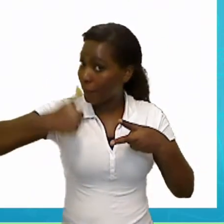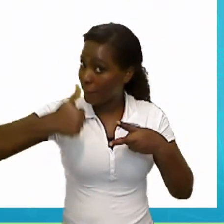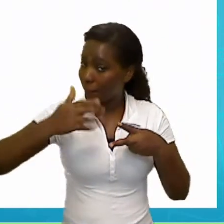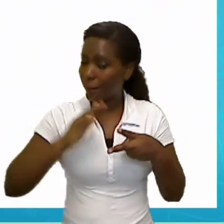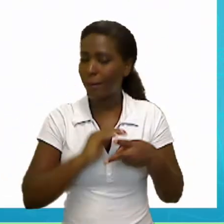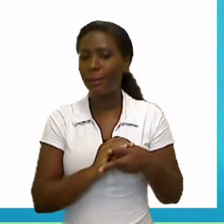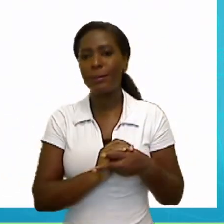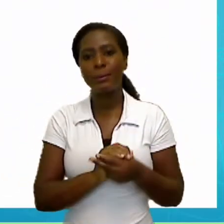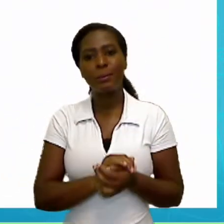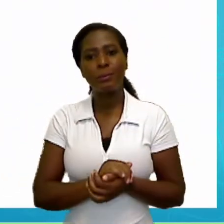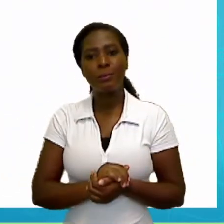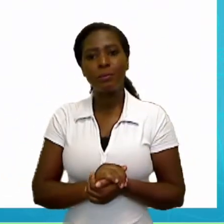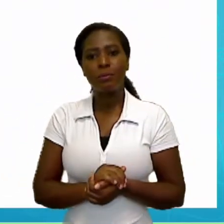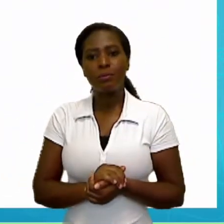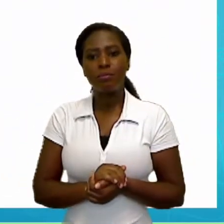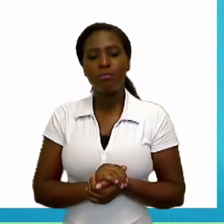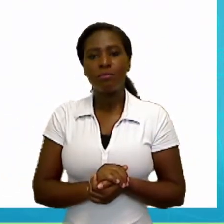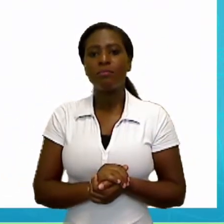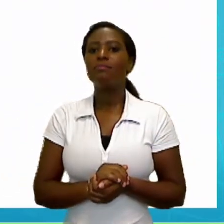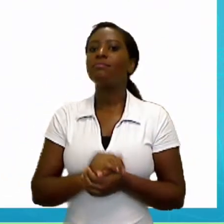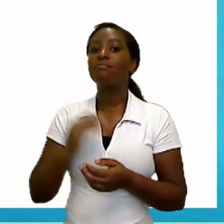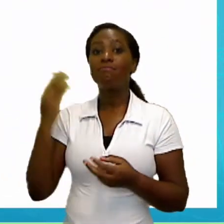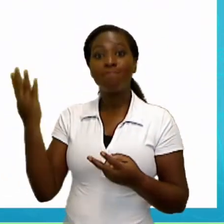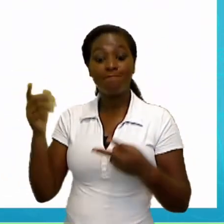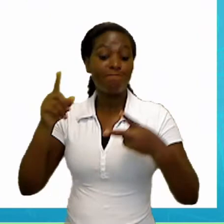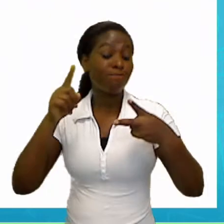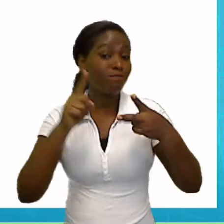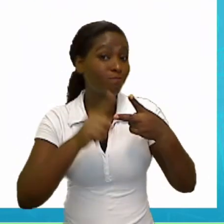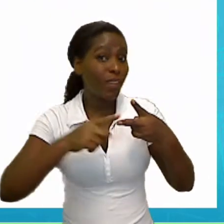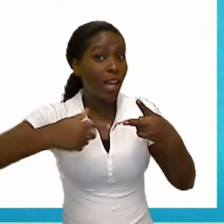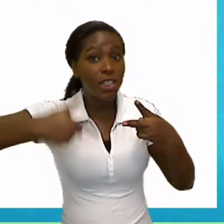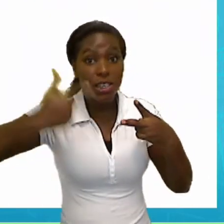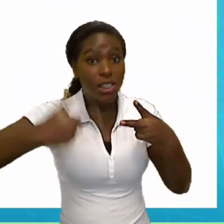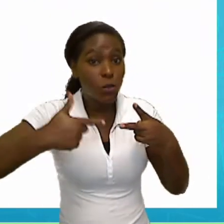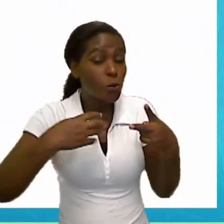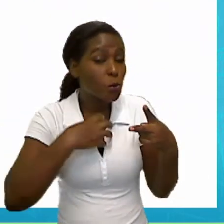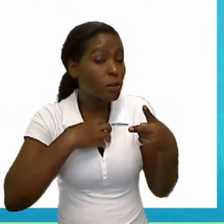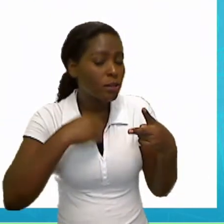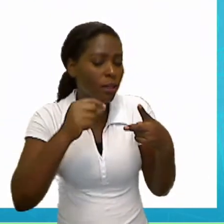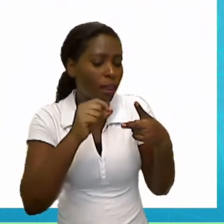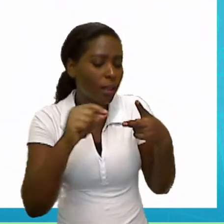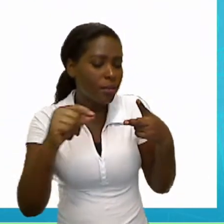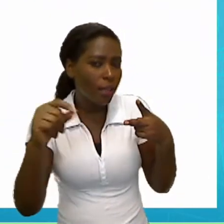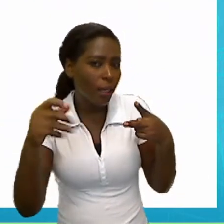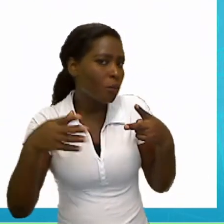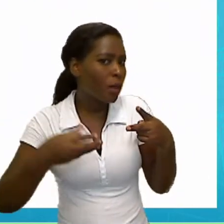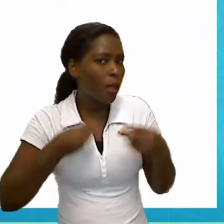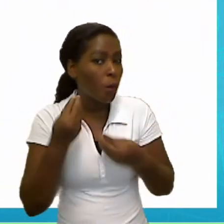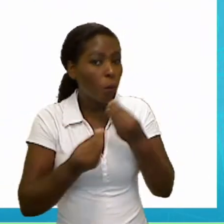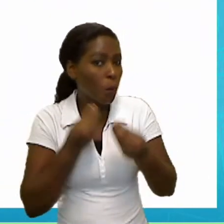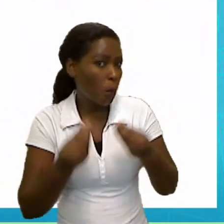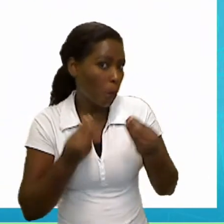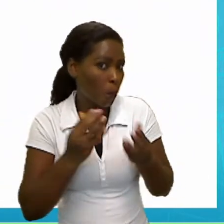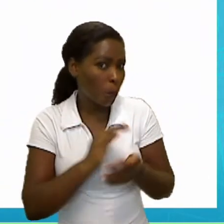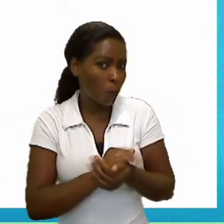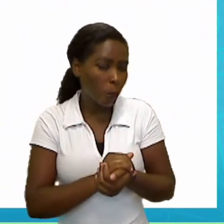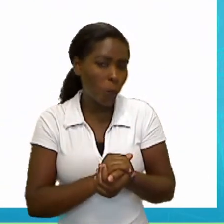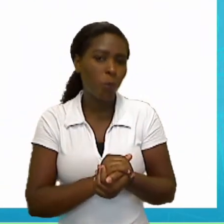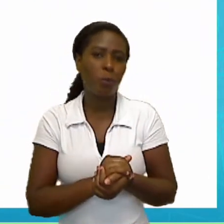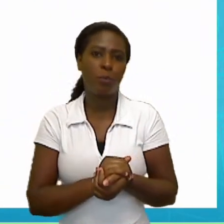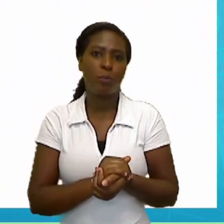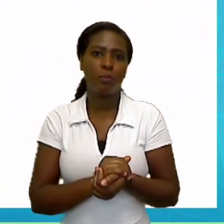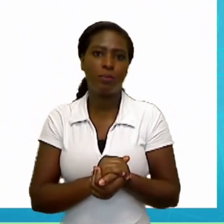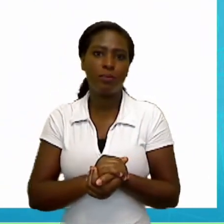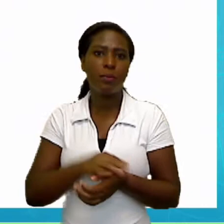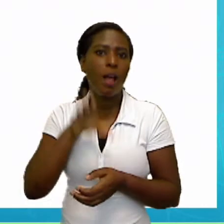School bag. A segunda forma, também, de dizer mochila em inglês, backpack.